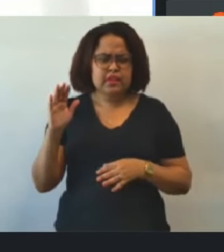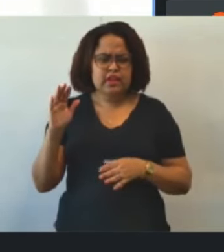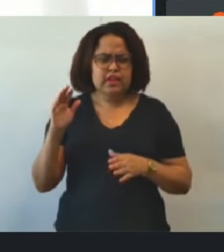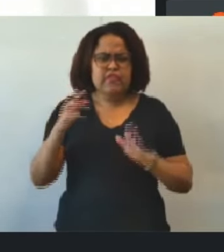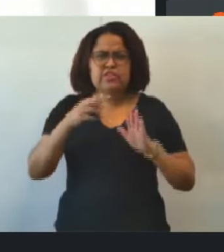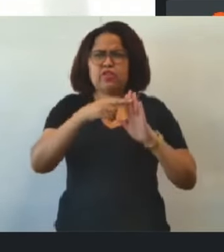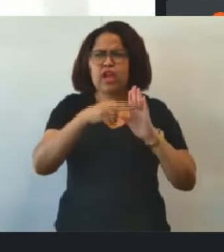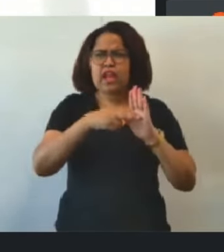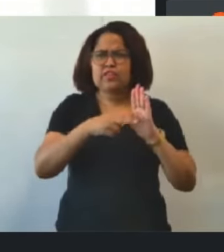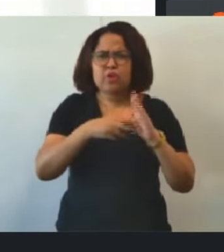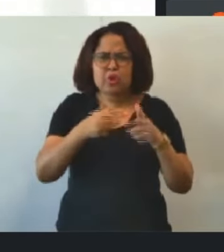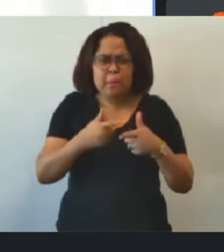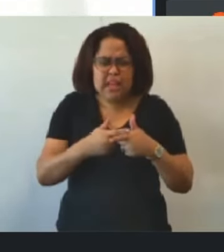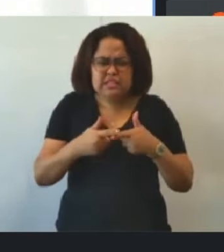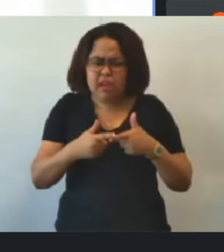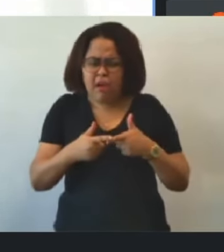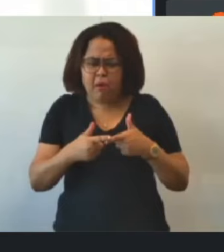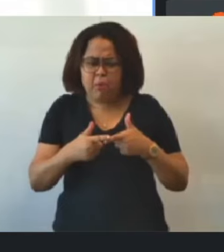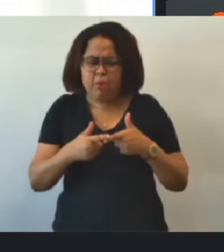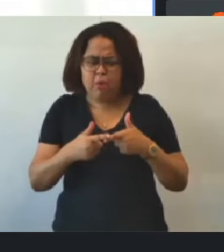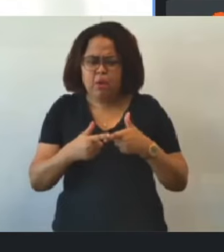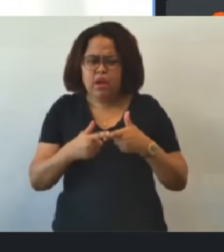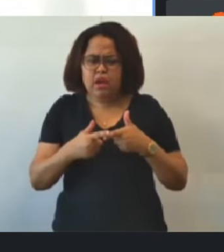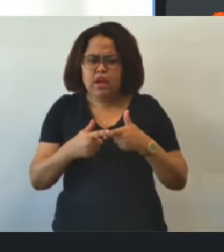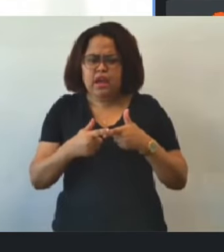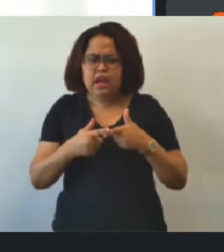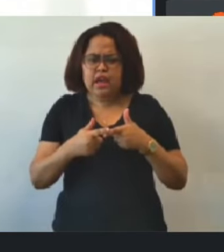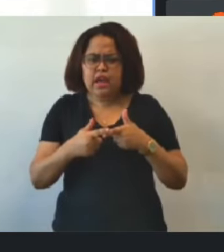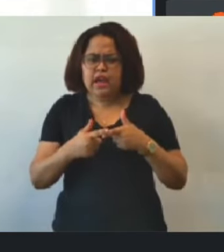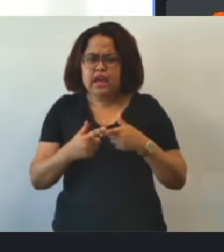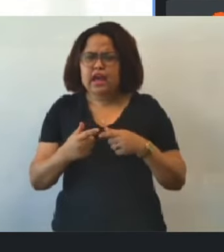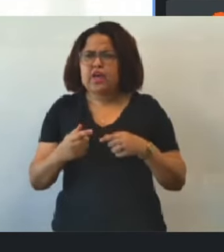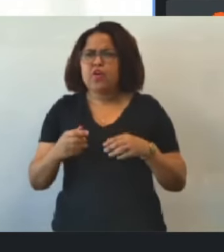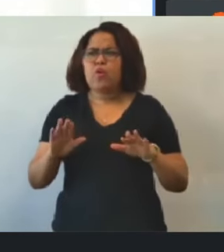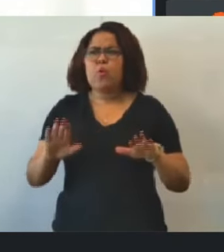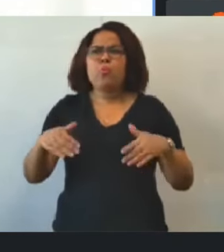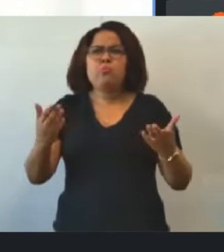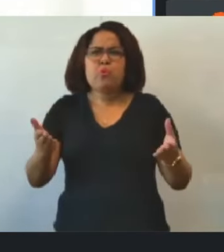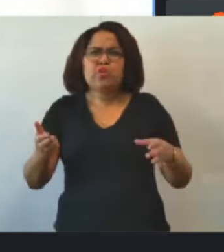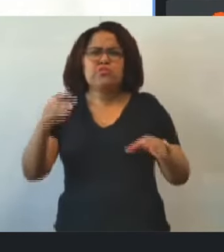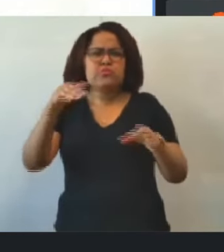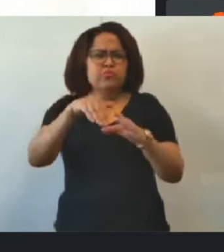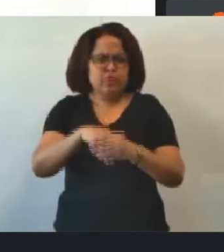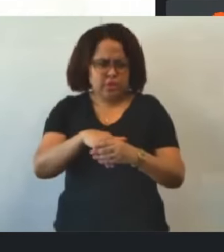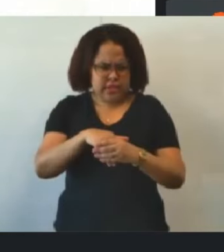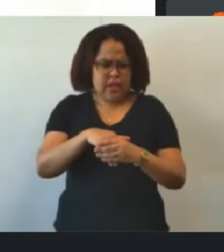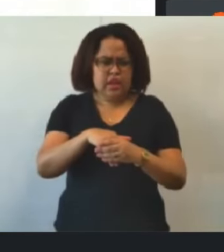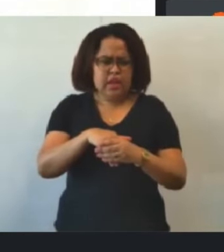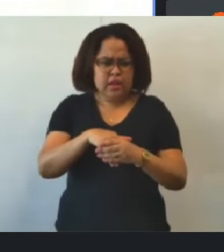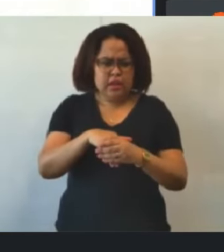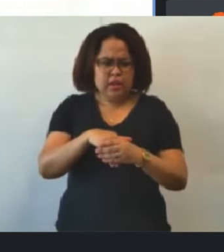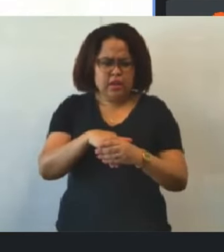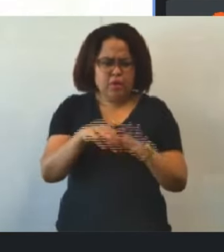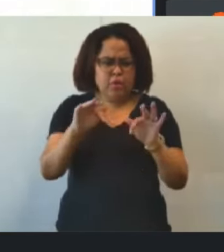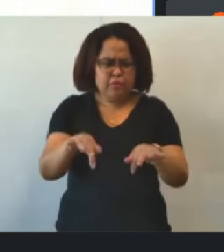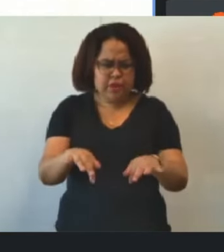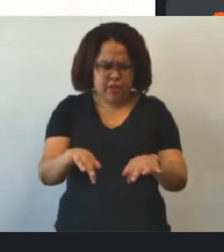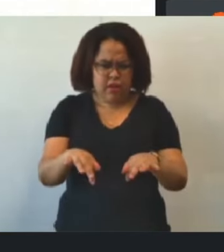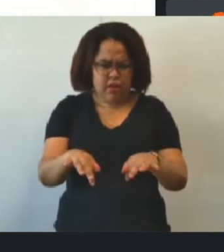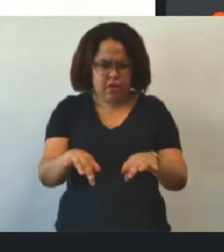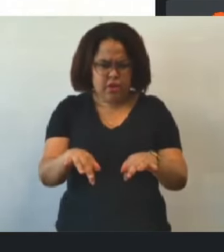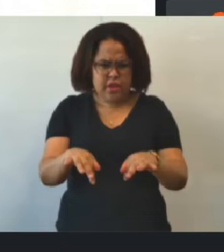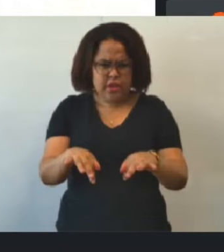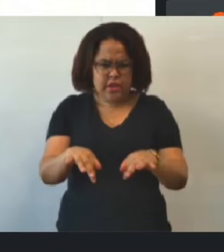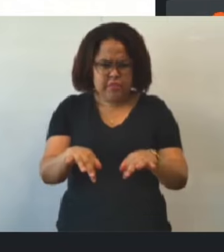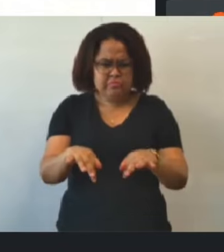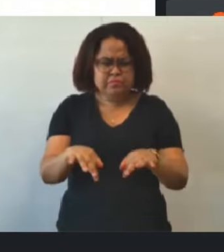parcial. Sim. E aí a gente vota o final quando? Preliminar, né? Preliminar. A